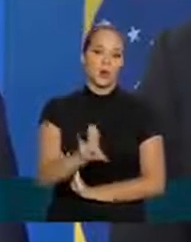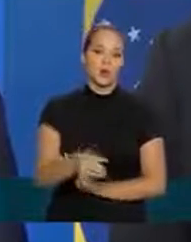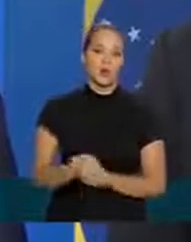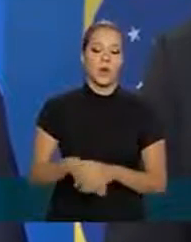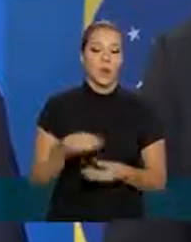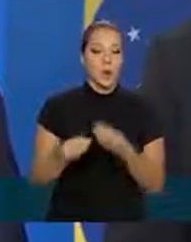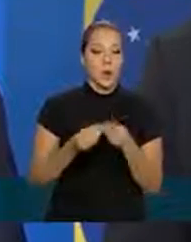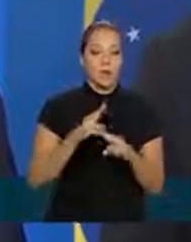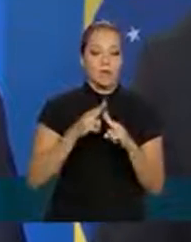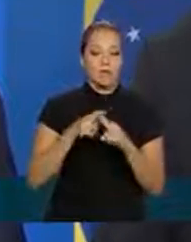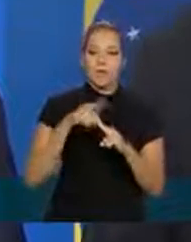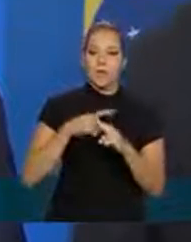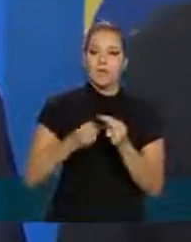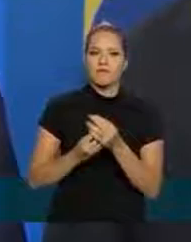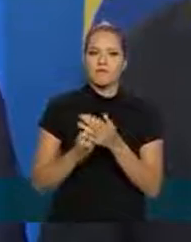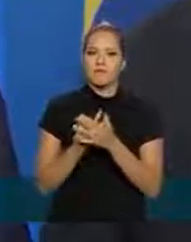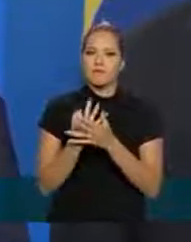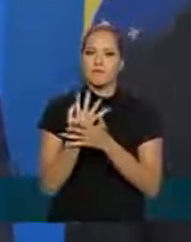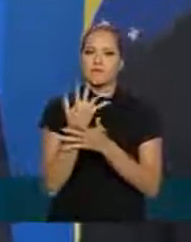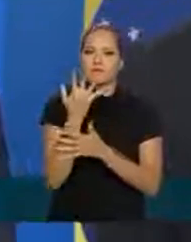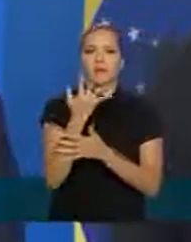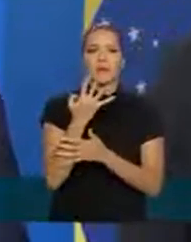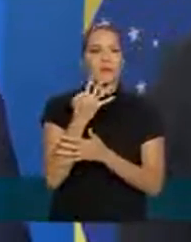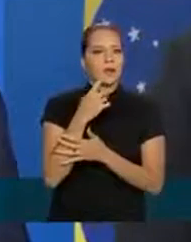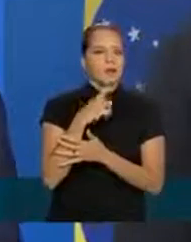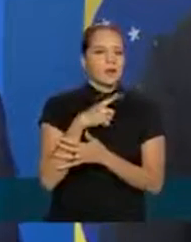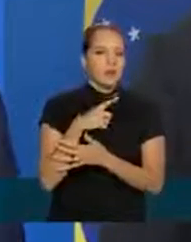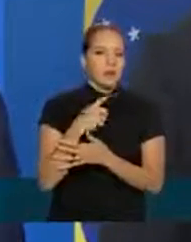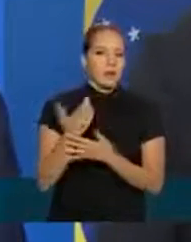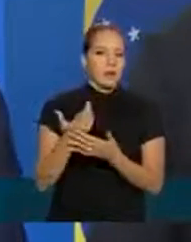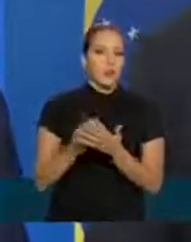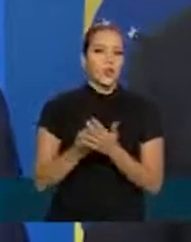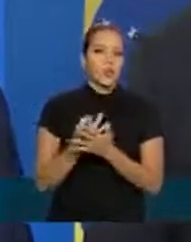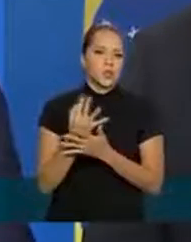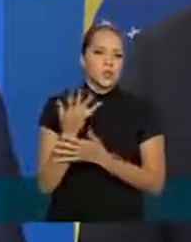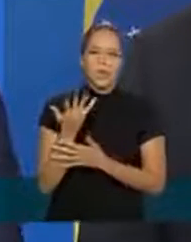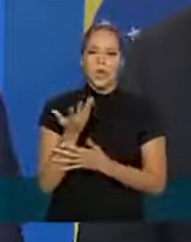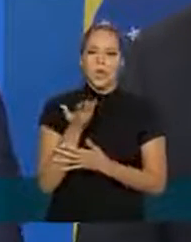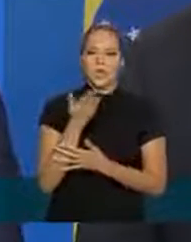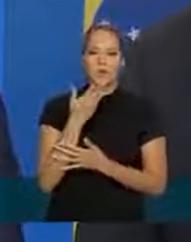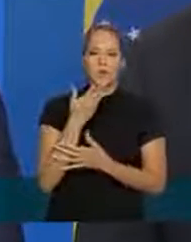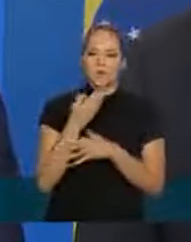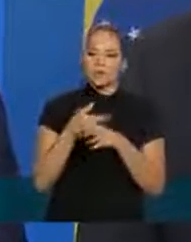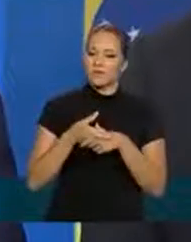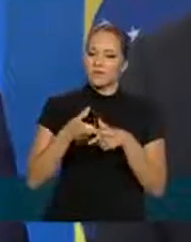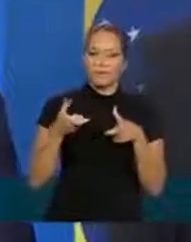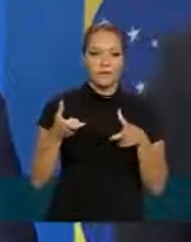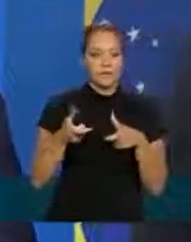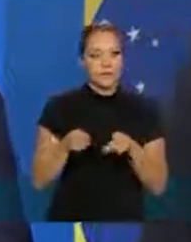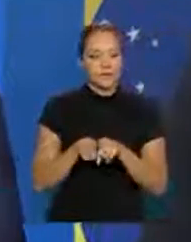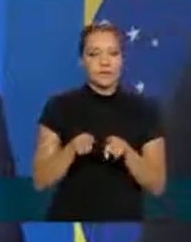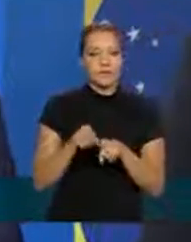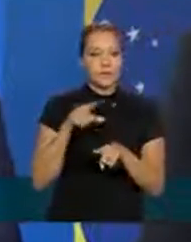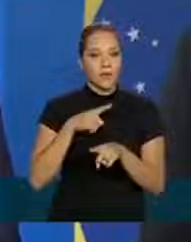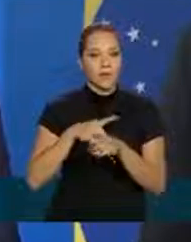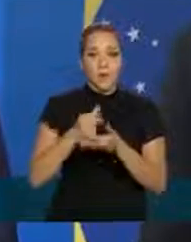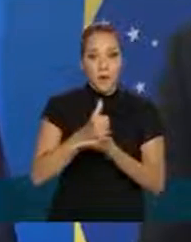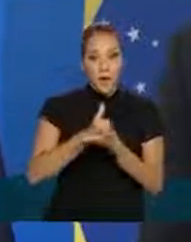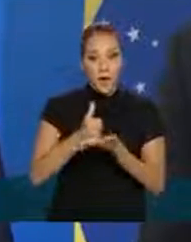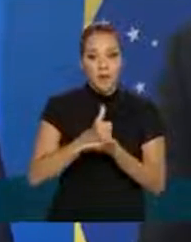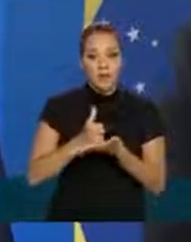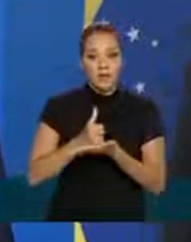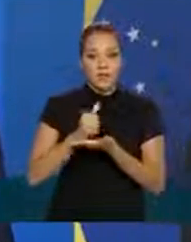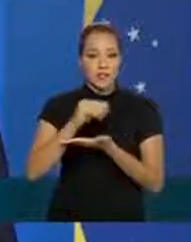tem um volume de Caixa em títulos muito grandes e tem uma base de